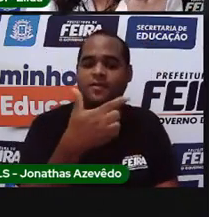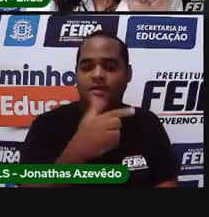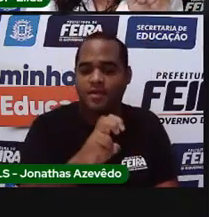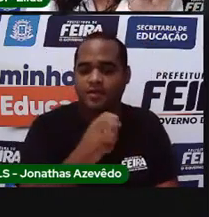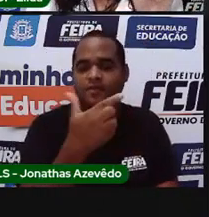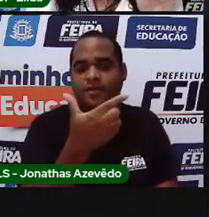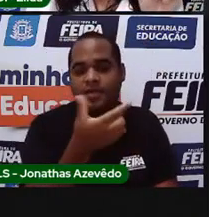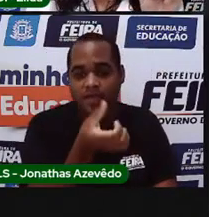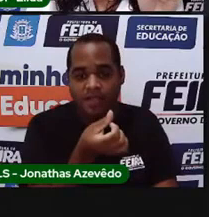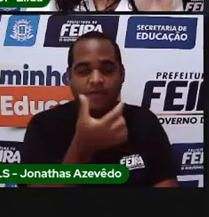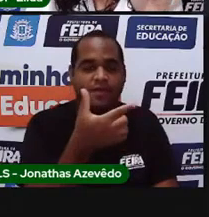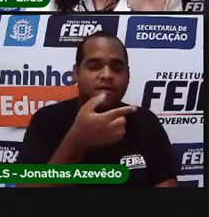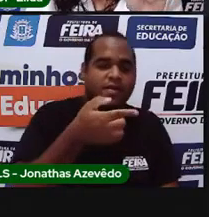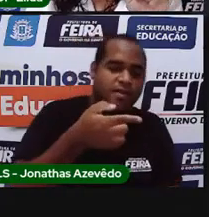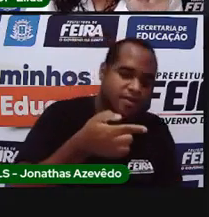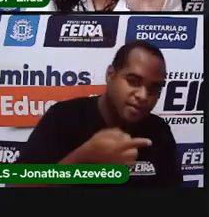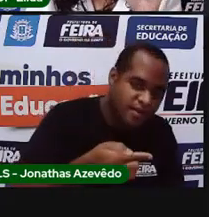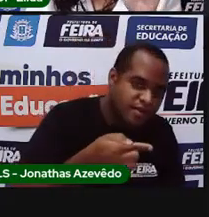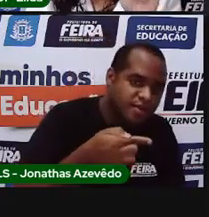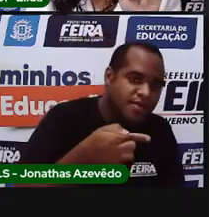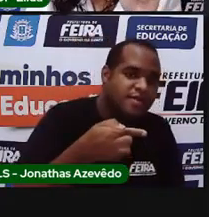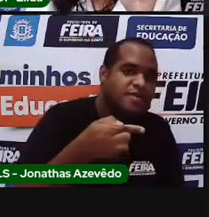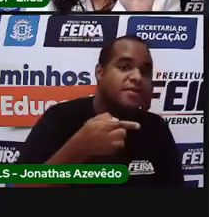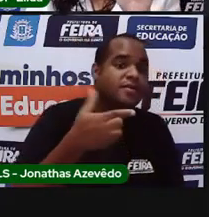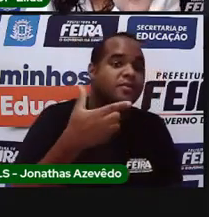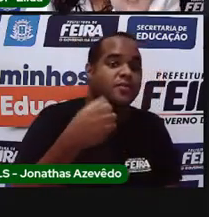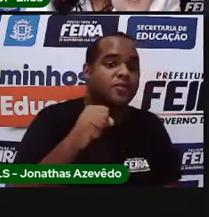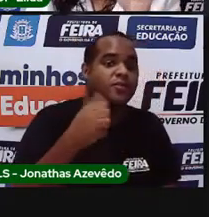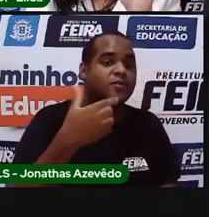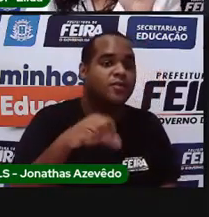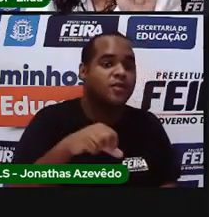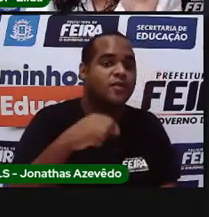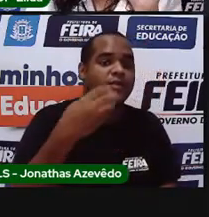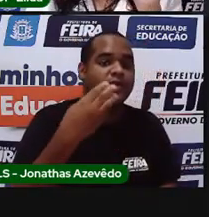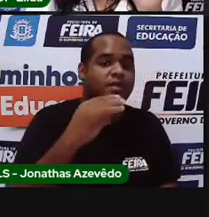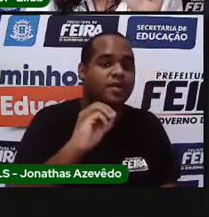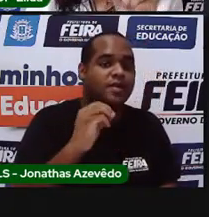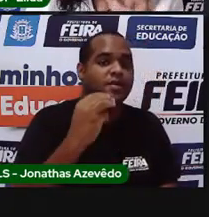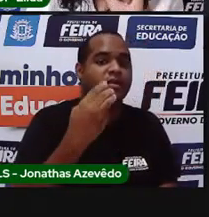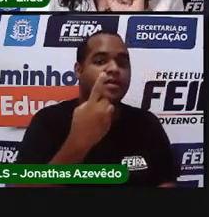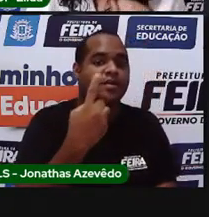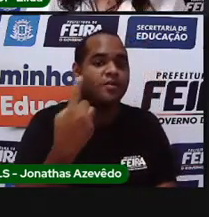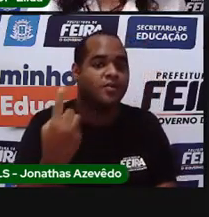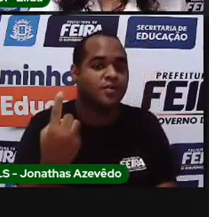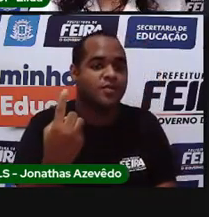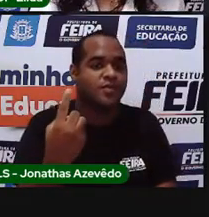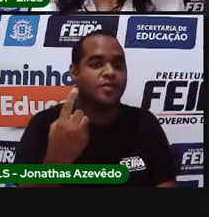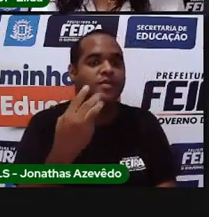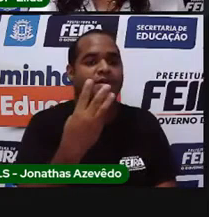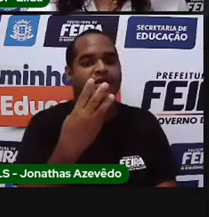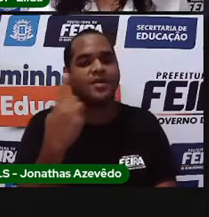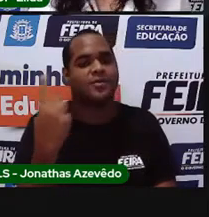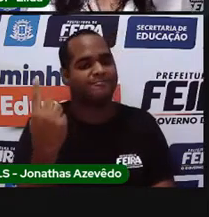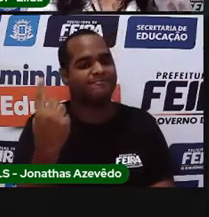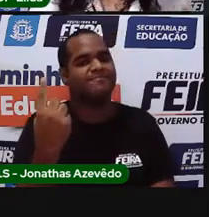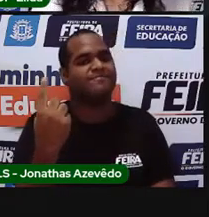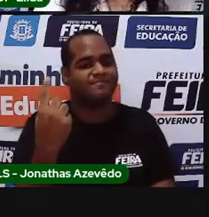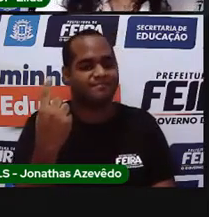24, 25, 26, 27, 28, 29, 30, 31 bolinhas.